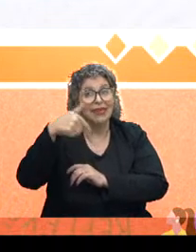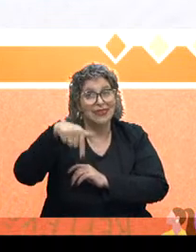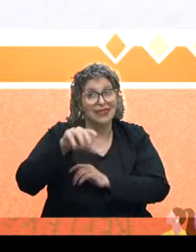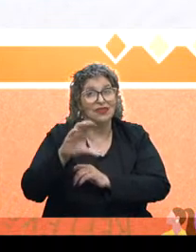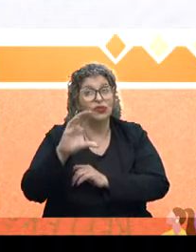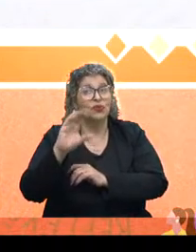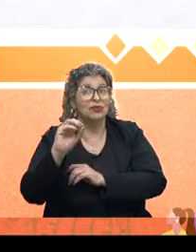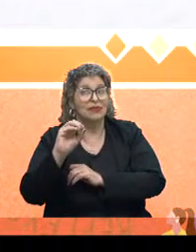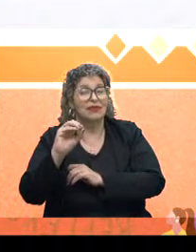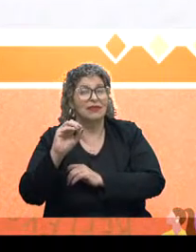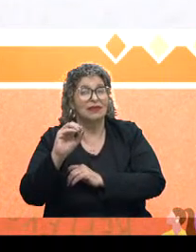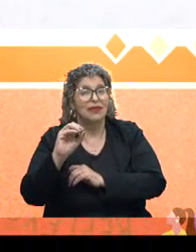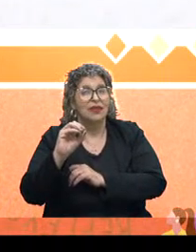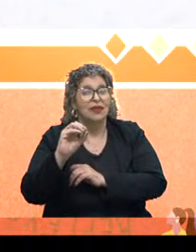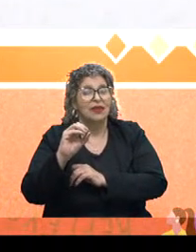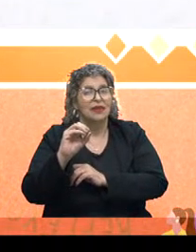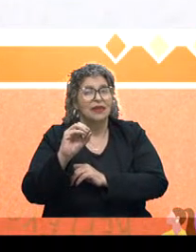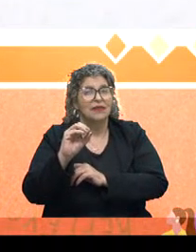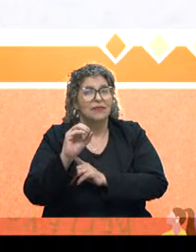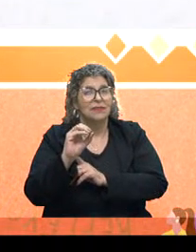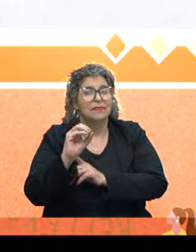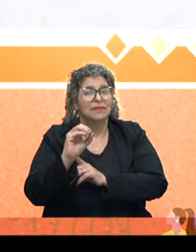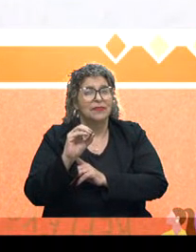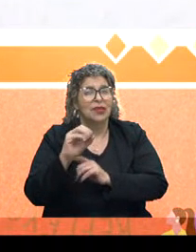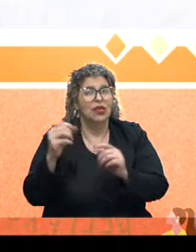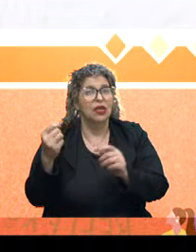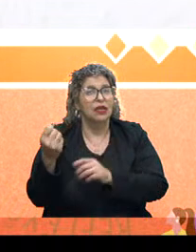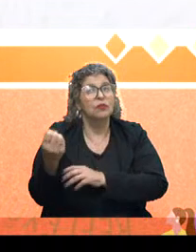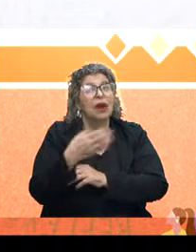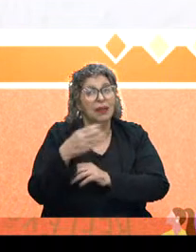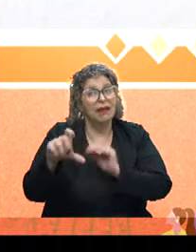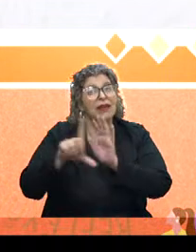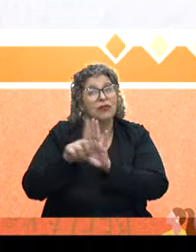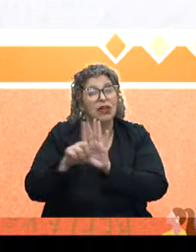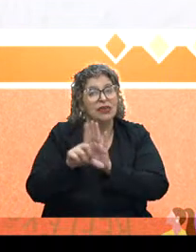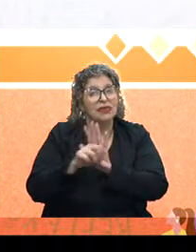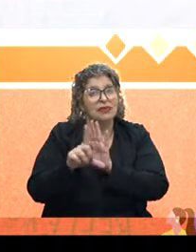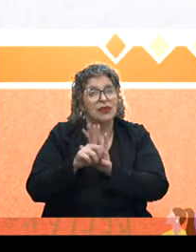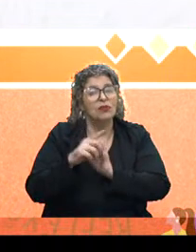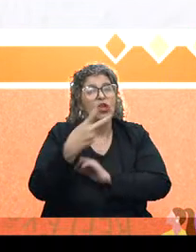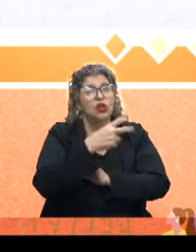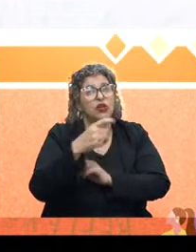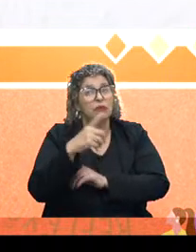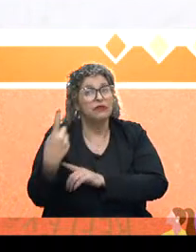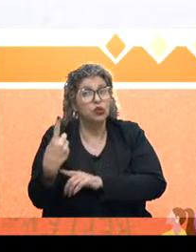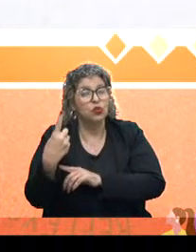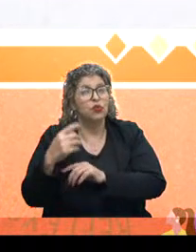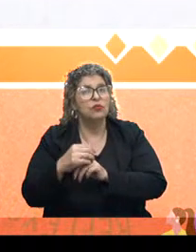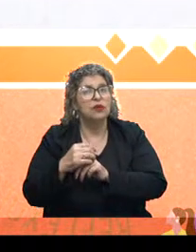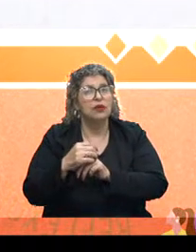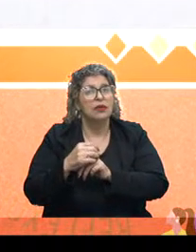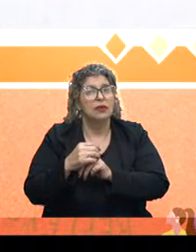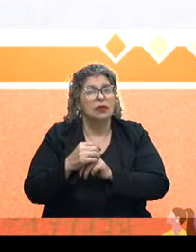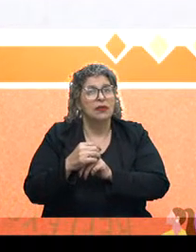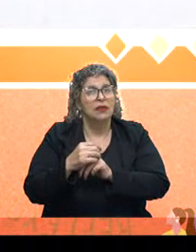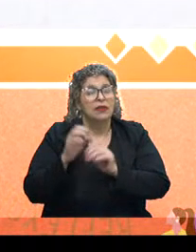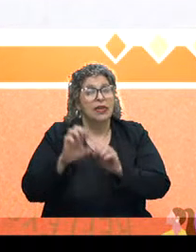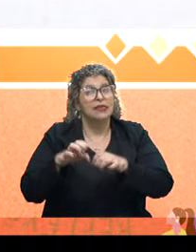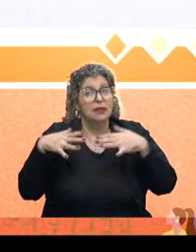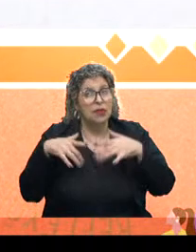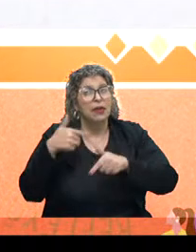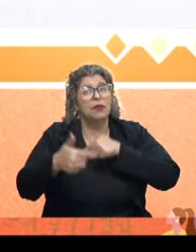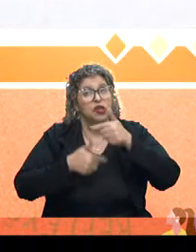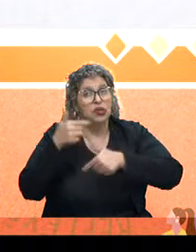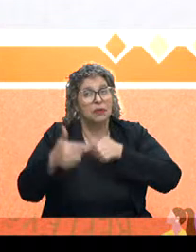que foi editada em 1996. Cabe atualização nessa legislação para o ano de 2021, que é uma das questões que a Assembleia pode